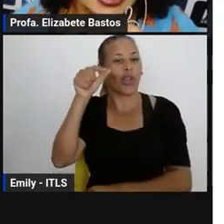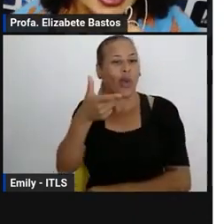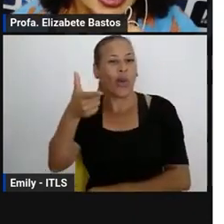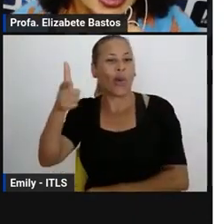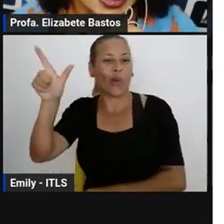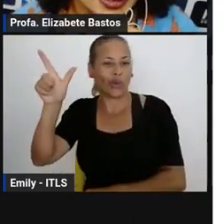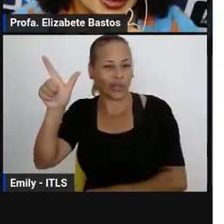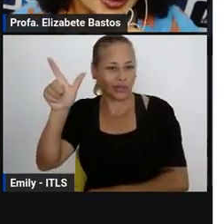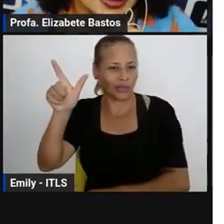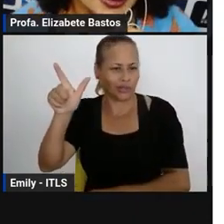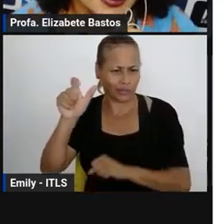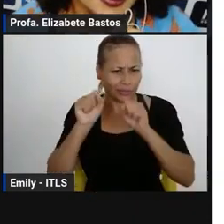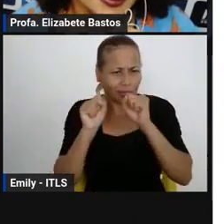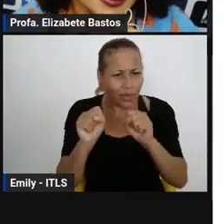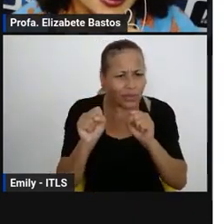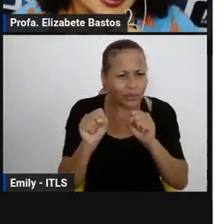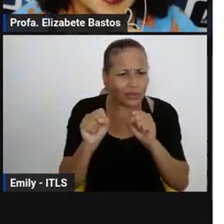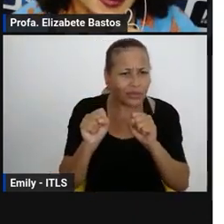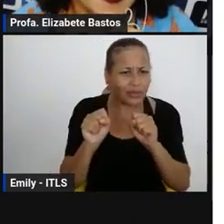das